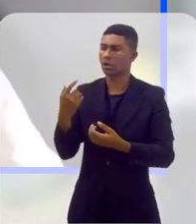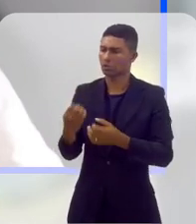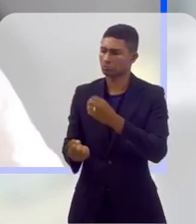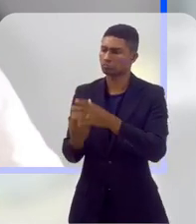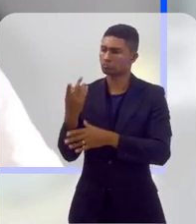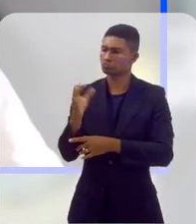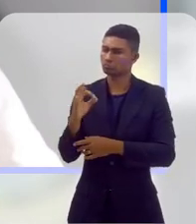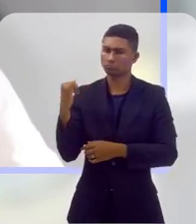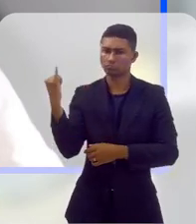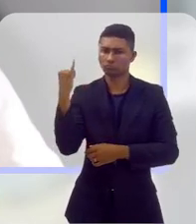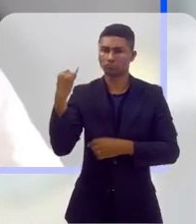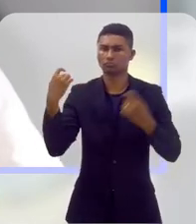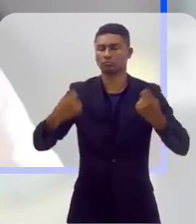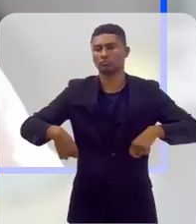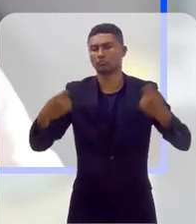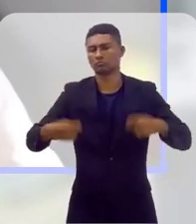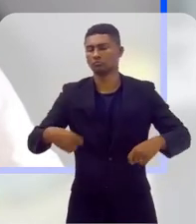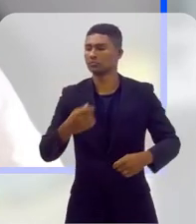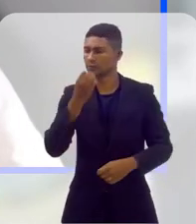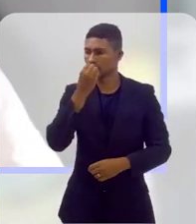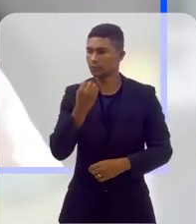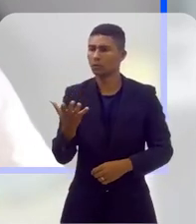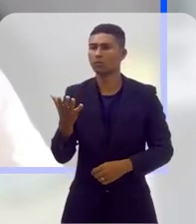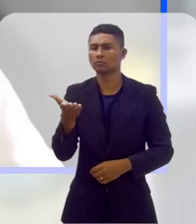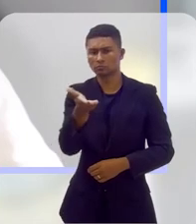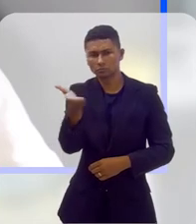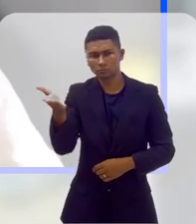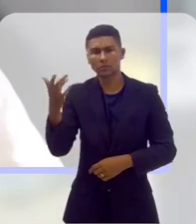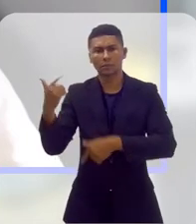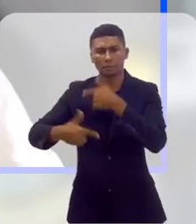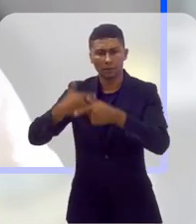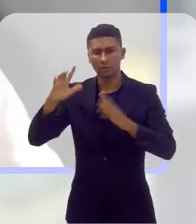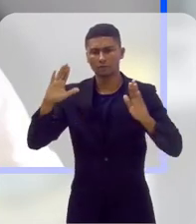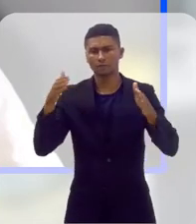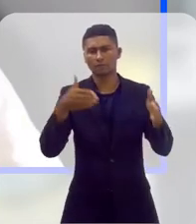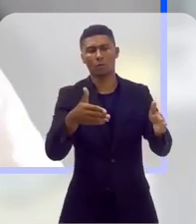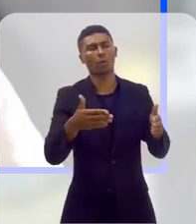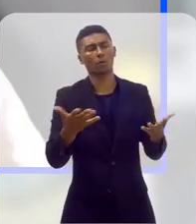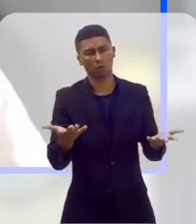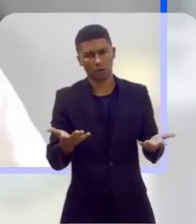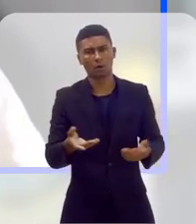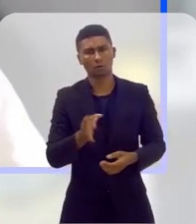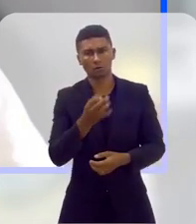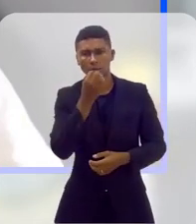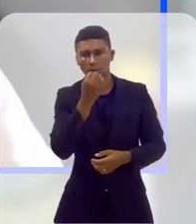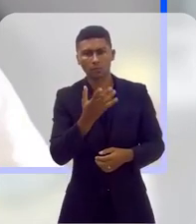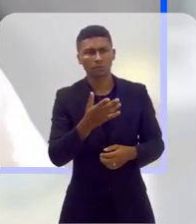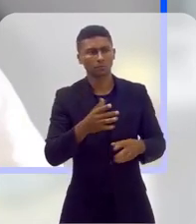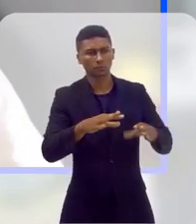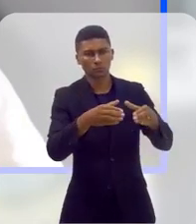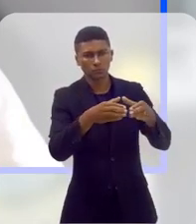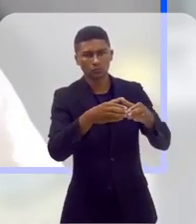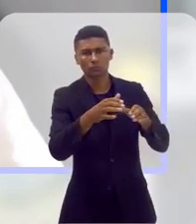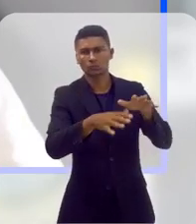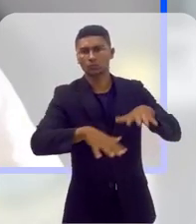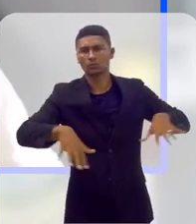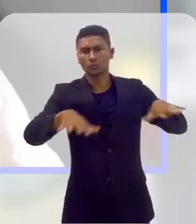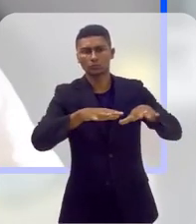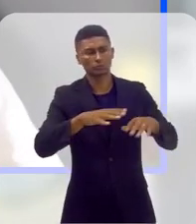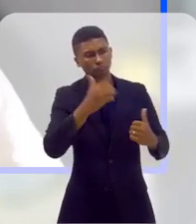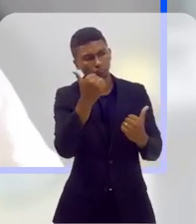iniciativa pioneira e necessária, que bom que tem gente trabalhando nisso e oferecendo isso para a população,